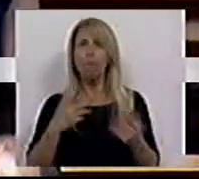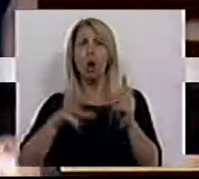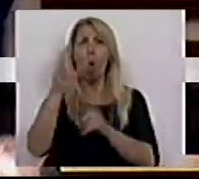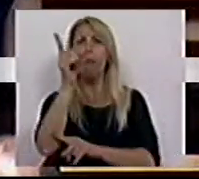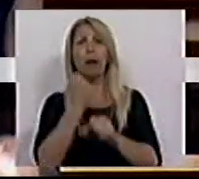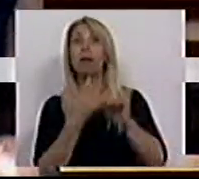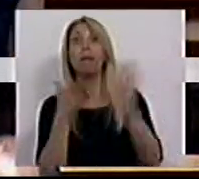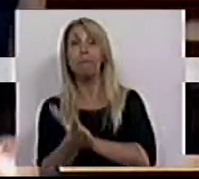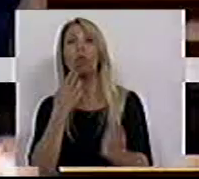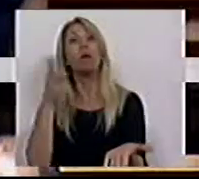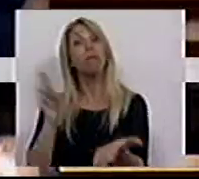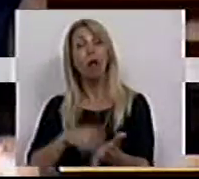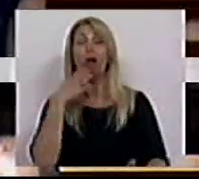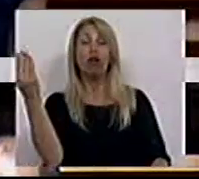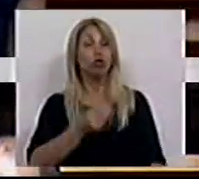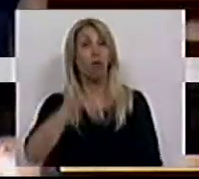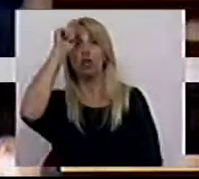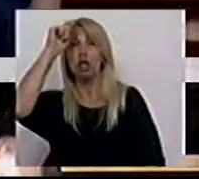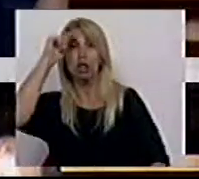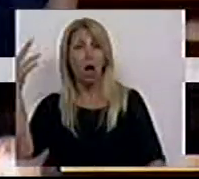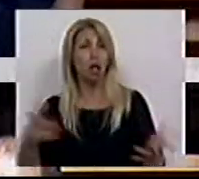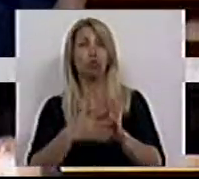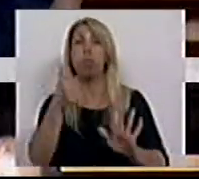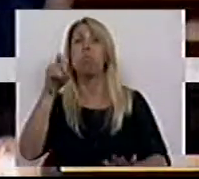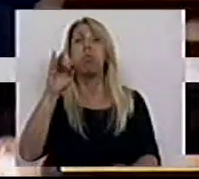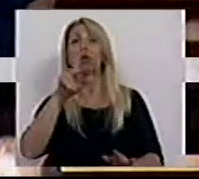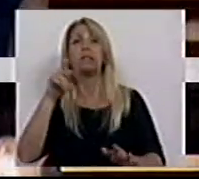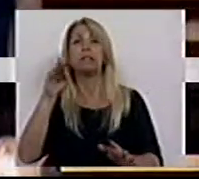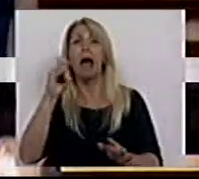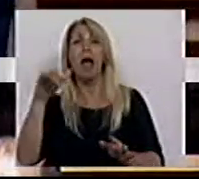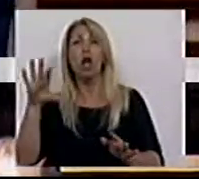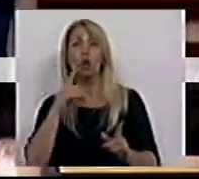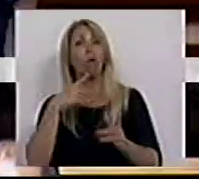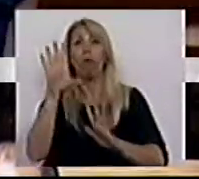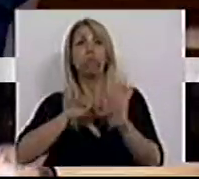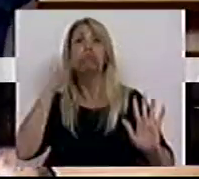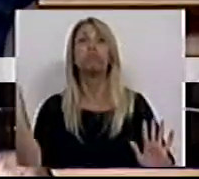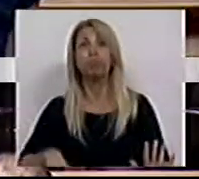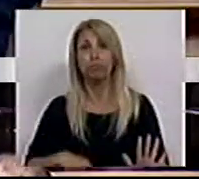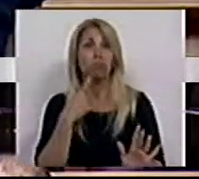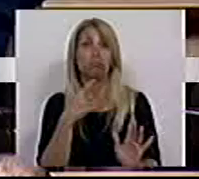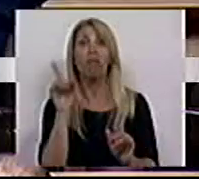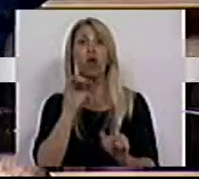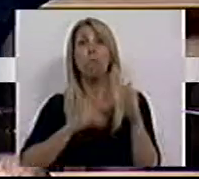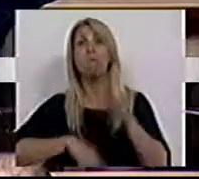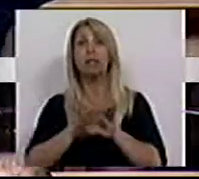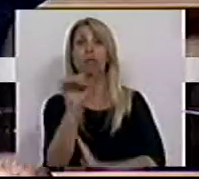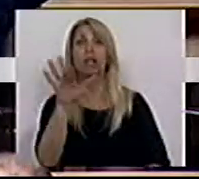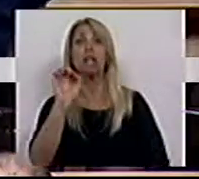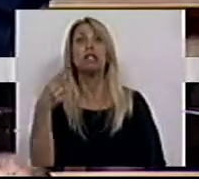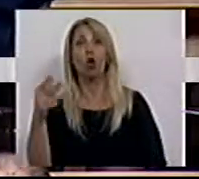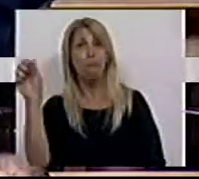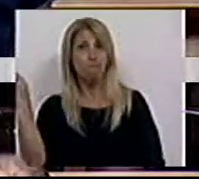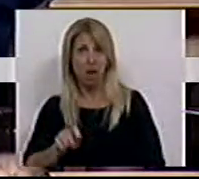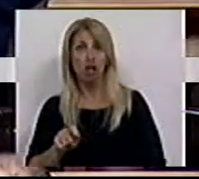dos jovens desempregados, estagiários, bolseiros, precários, que nunca passam dos 500 euros por mês, é a imigração. Imigração que reduz